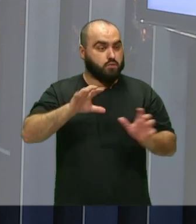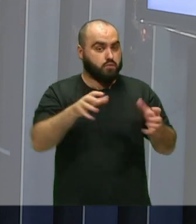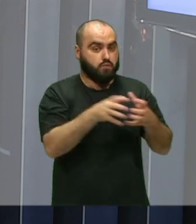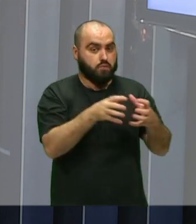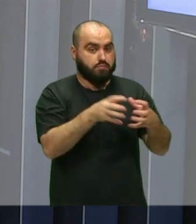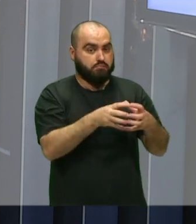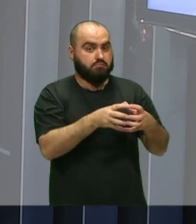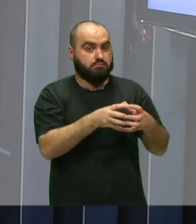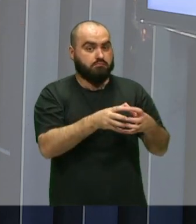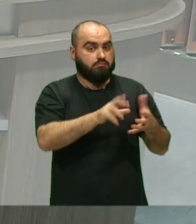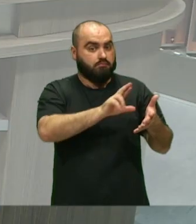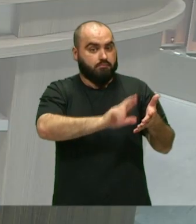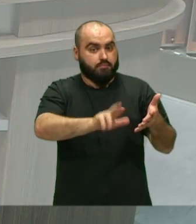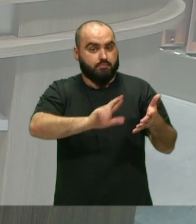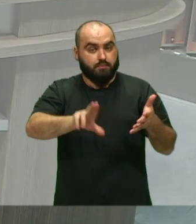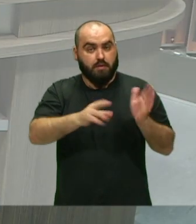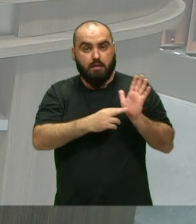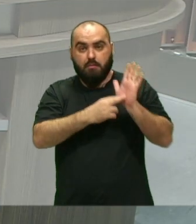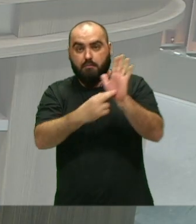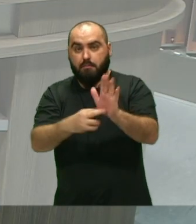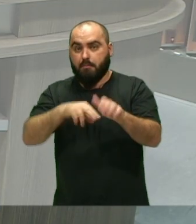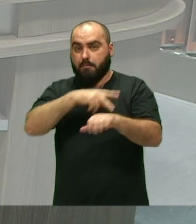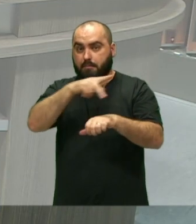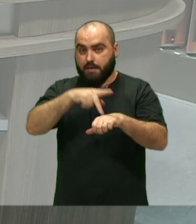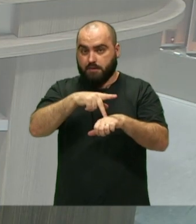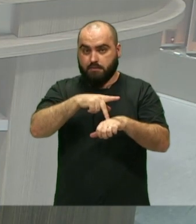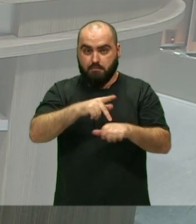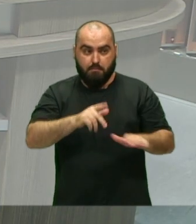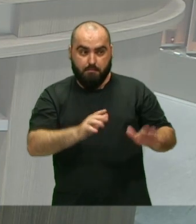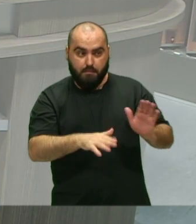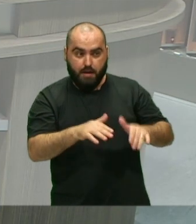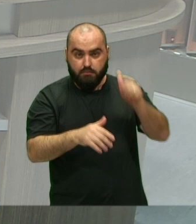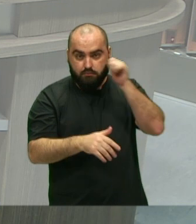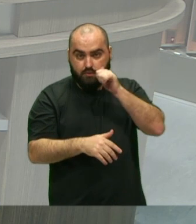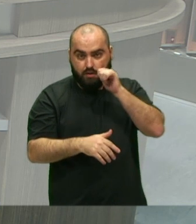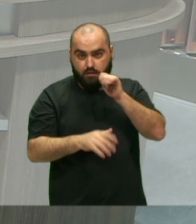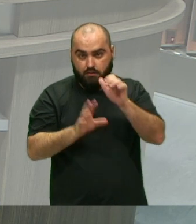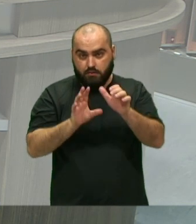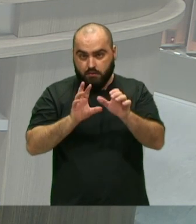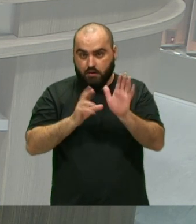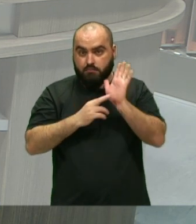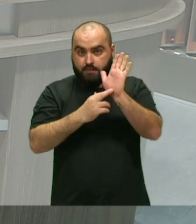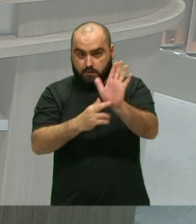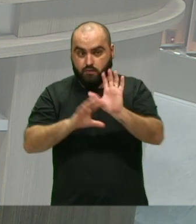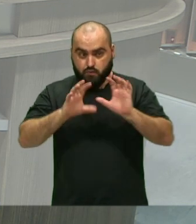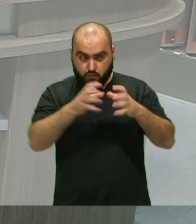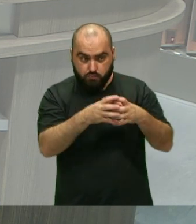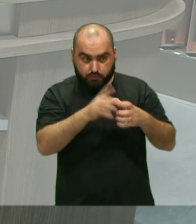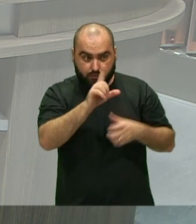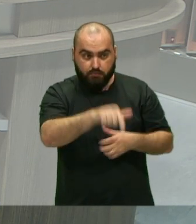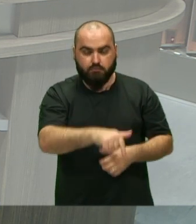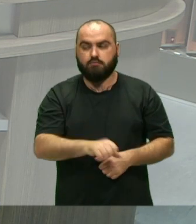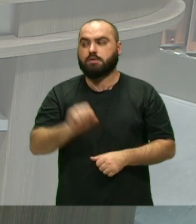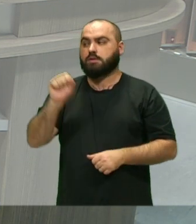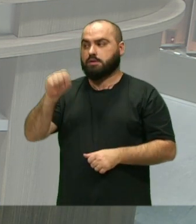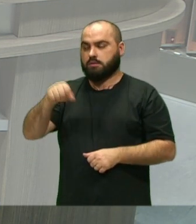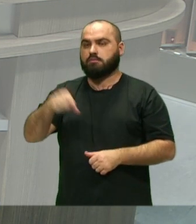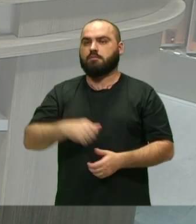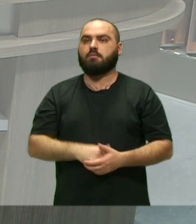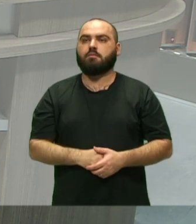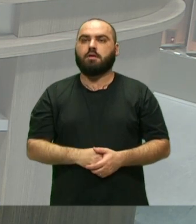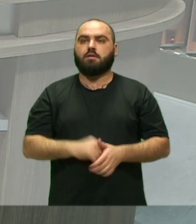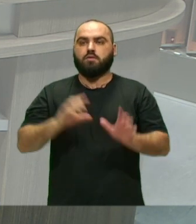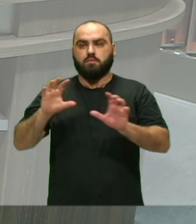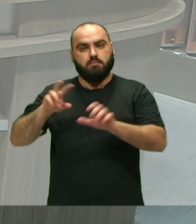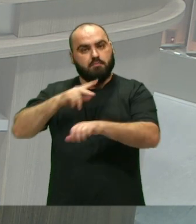grupos Que são aí No caso Bac Mulher é um grupo Dentro de uma nação É isso É isso Existem as nações De